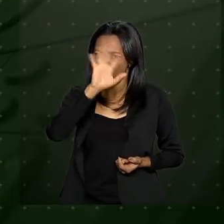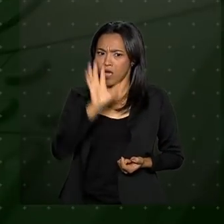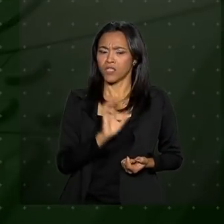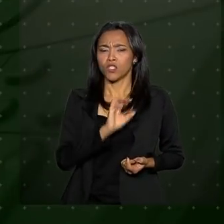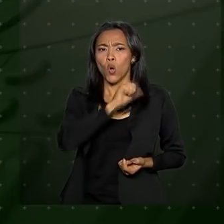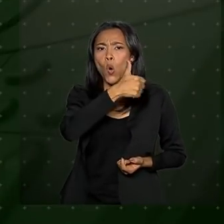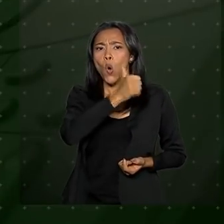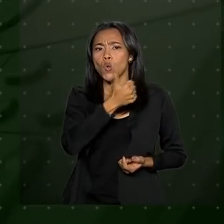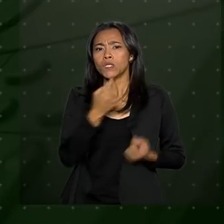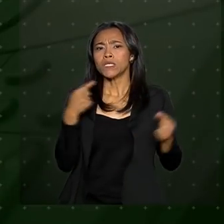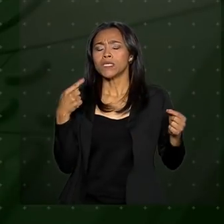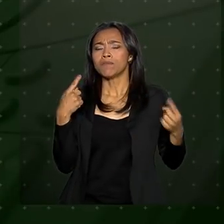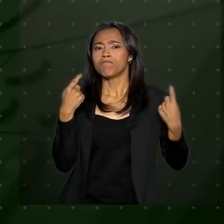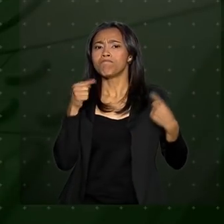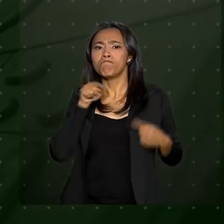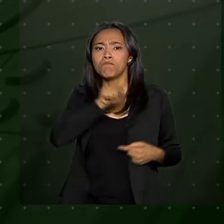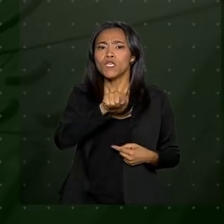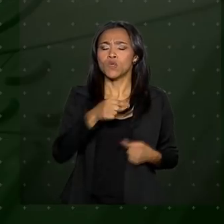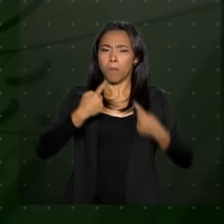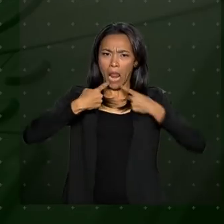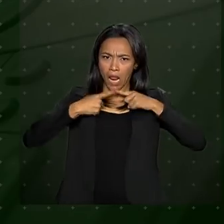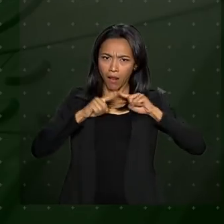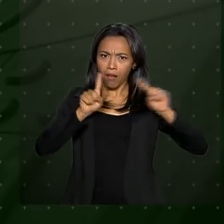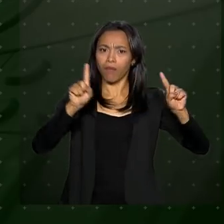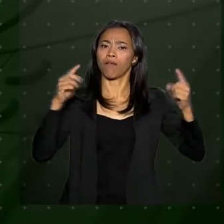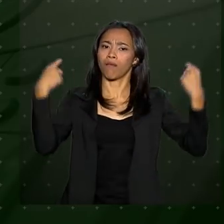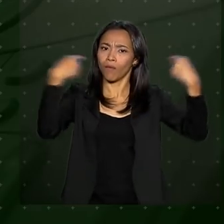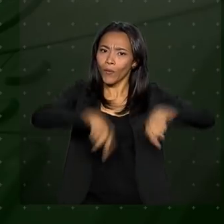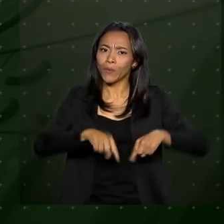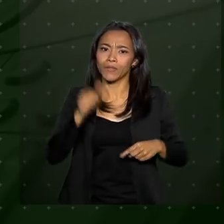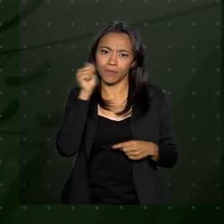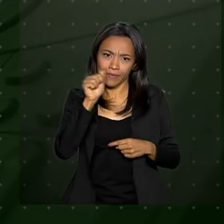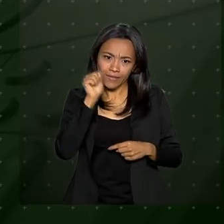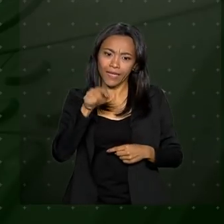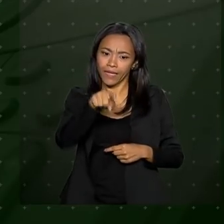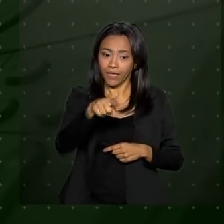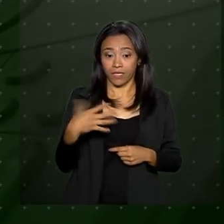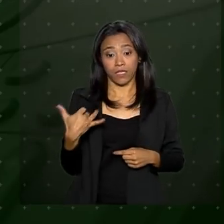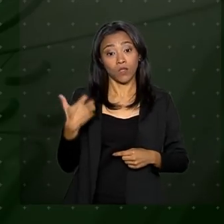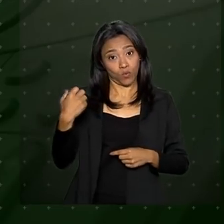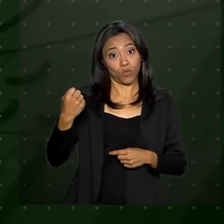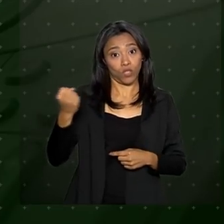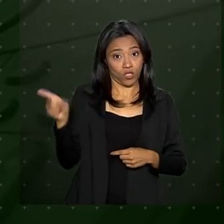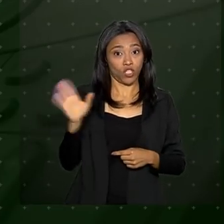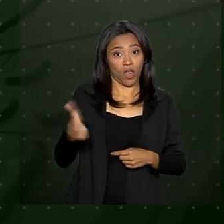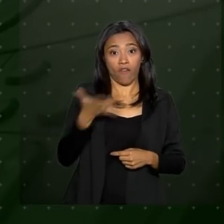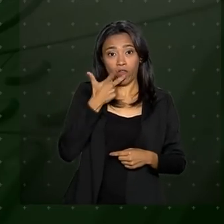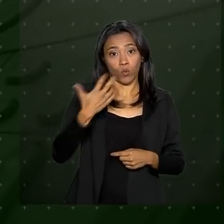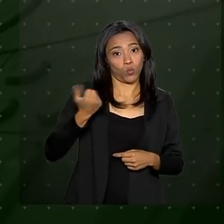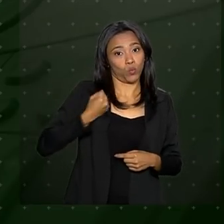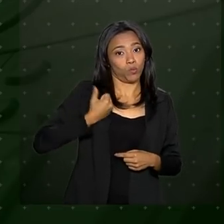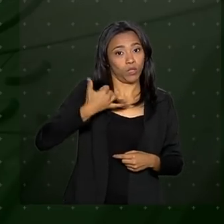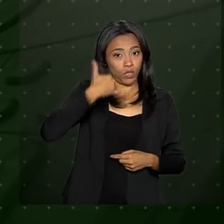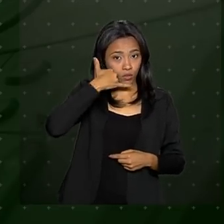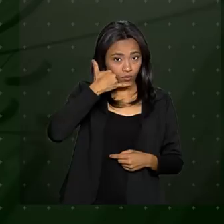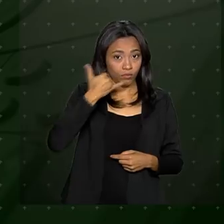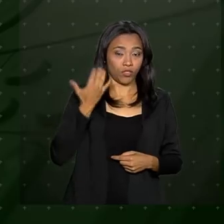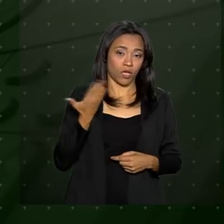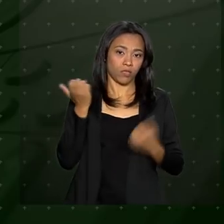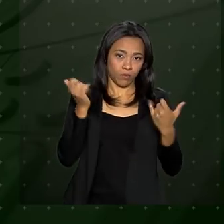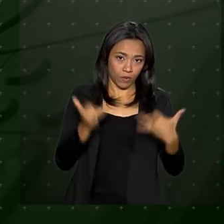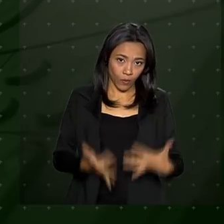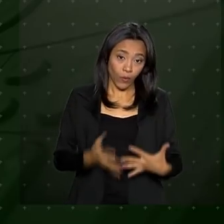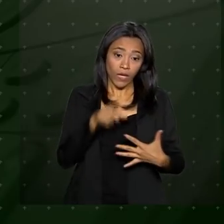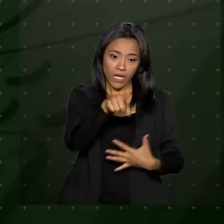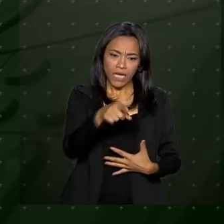11 mil denúncias de violência contra a mulher no DISC 180, como a senhora comentou no bloco anterior. E essas